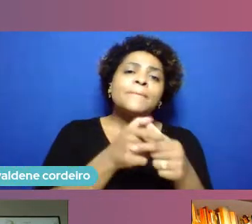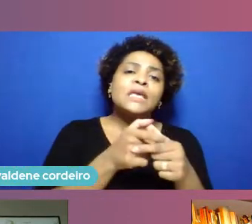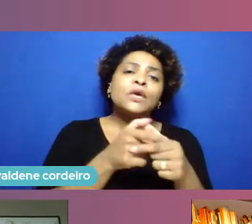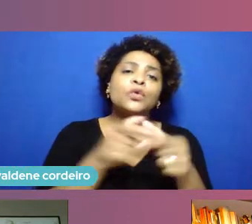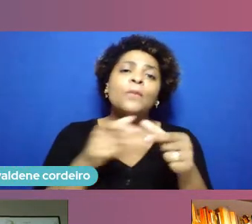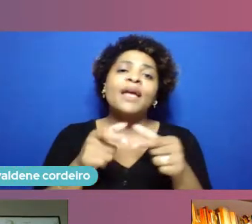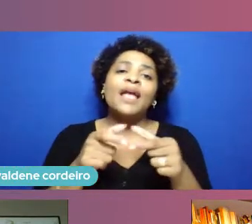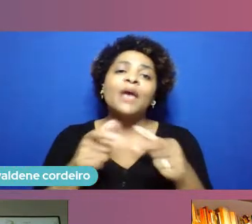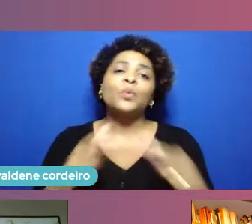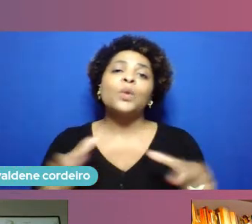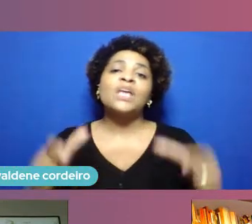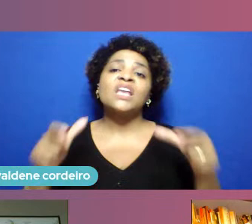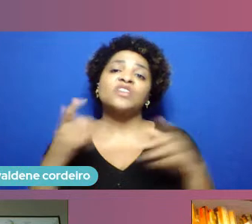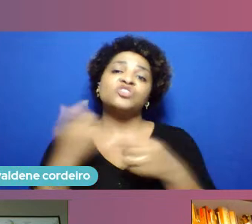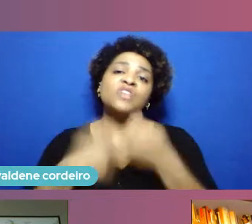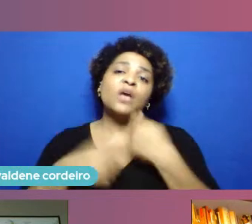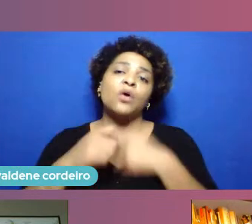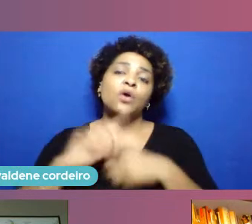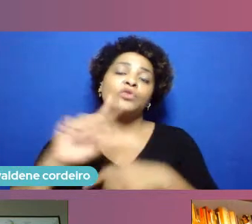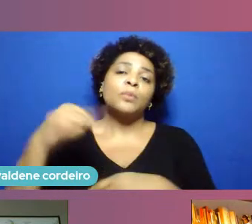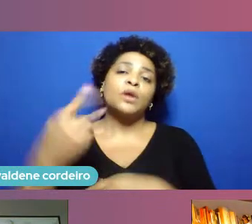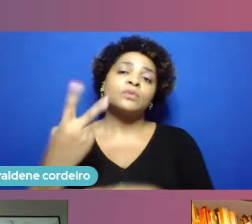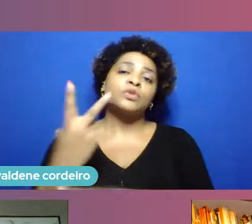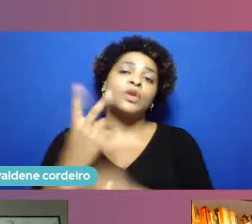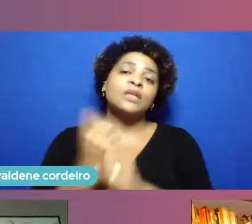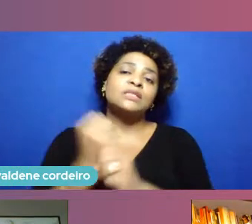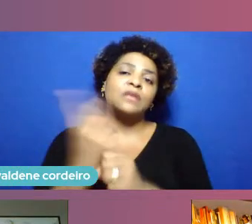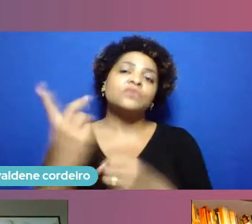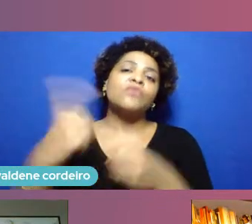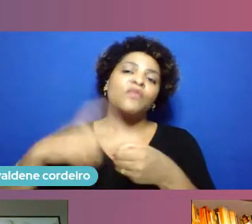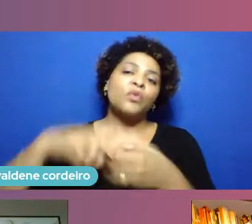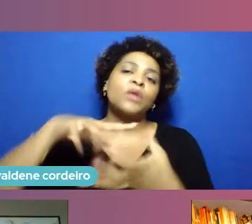nesses próximos dois anos de retomada mundial